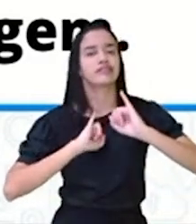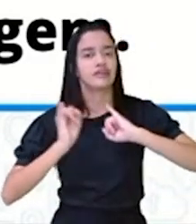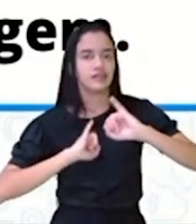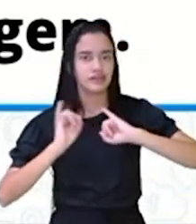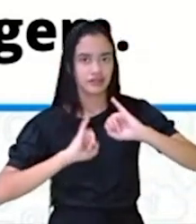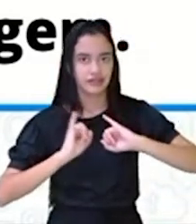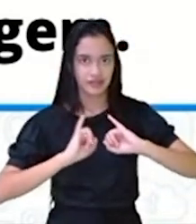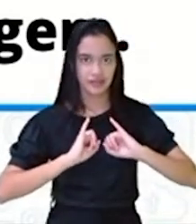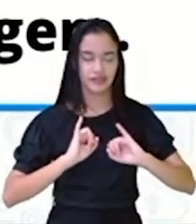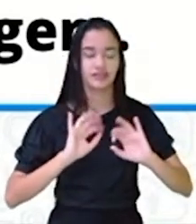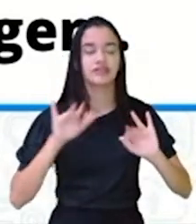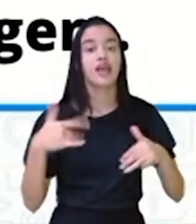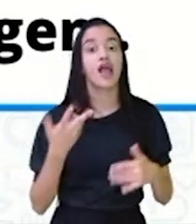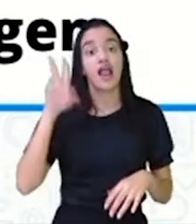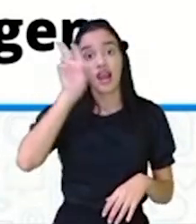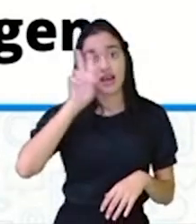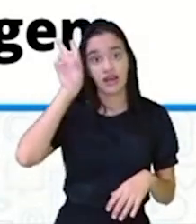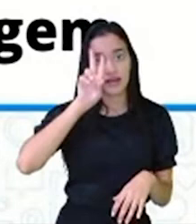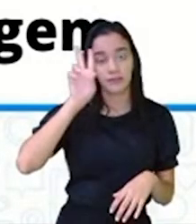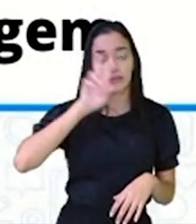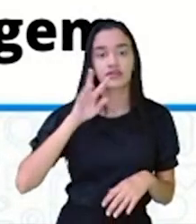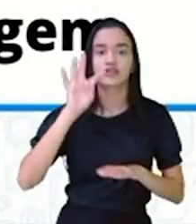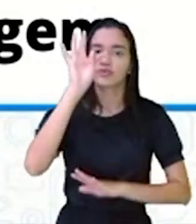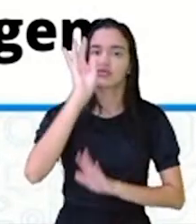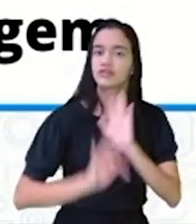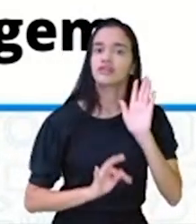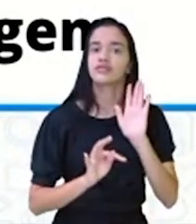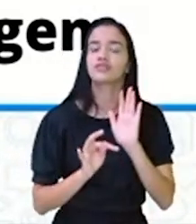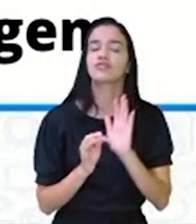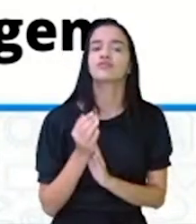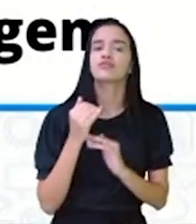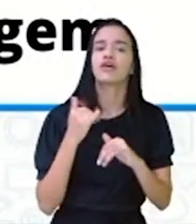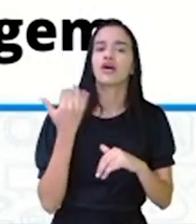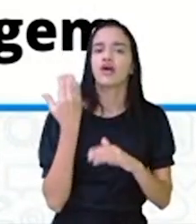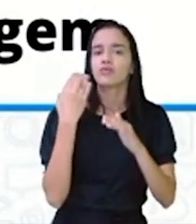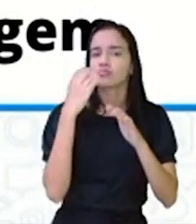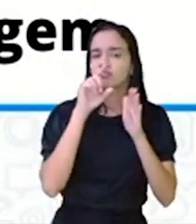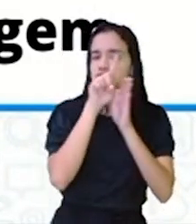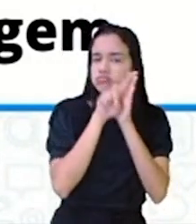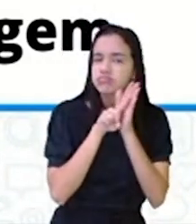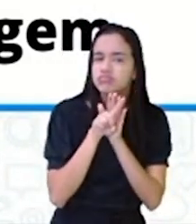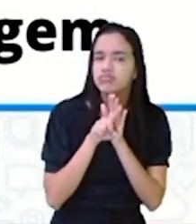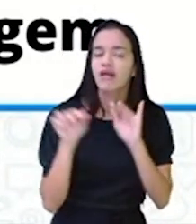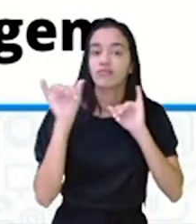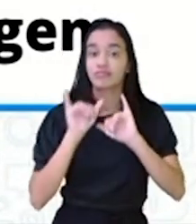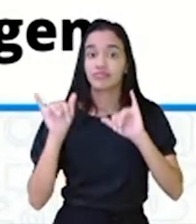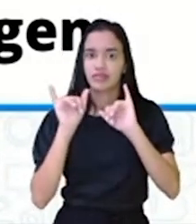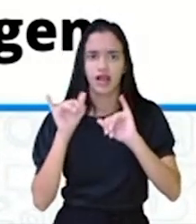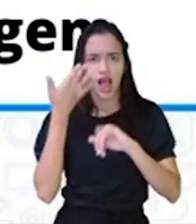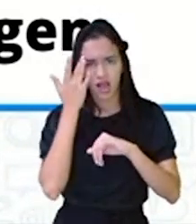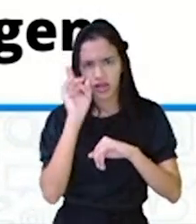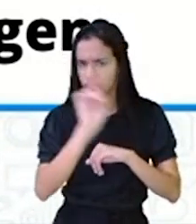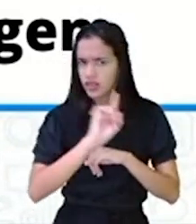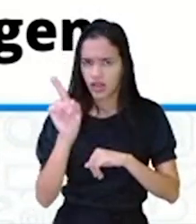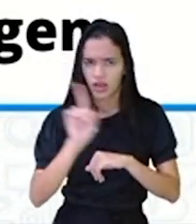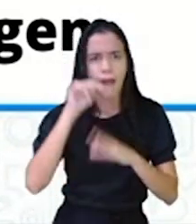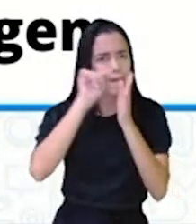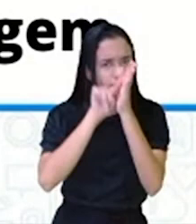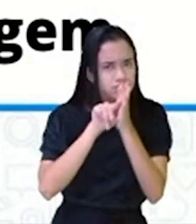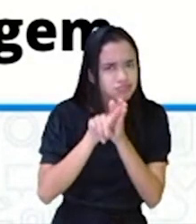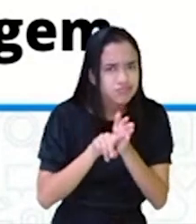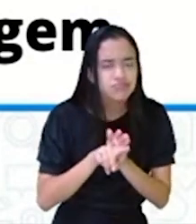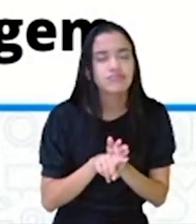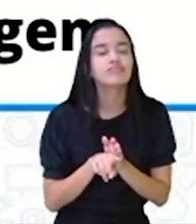fazer essa pesquisa por aí, porque lembre-se que o texto de divulgação científica não é do achismo, é pesquisar. O que este